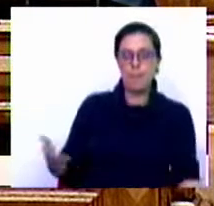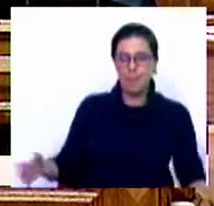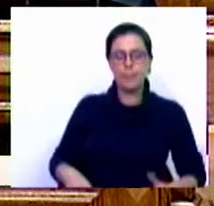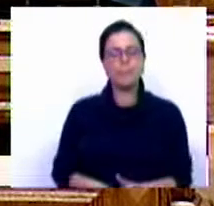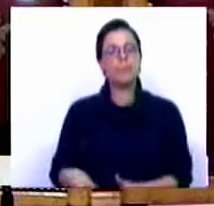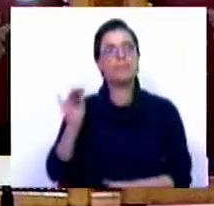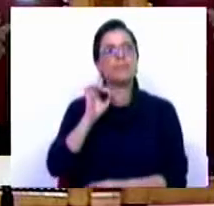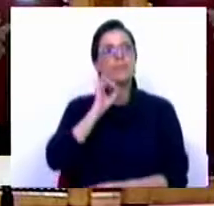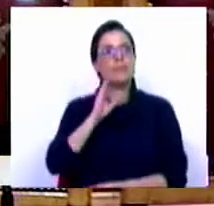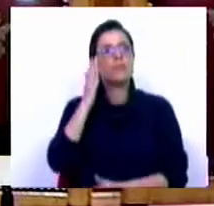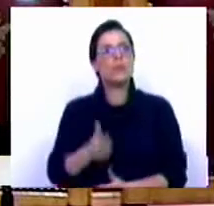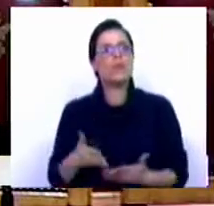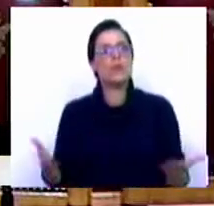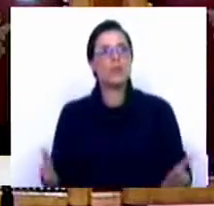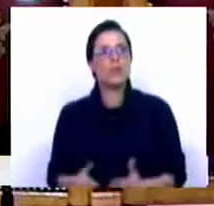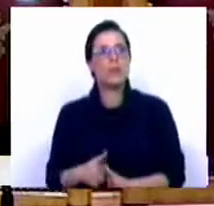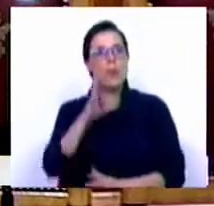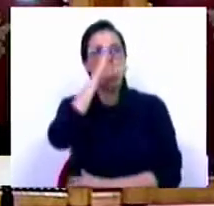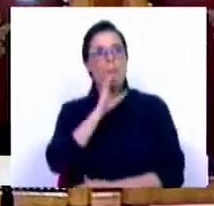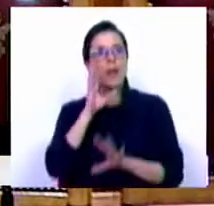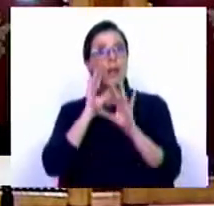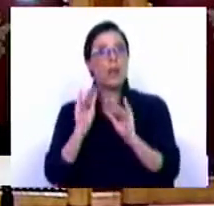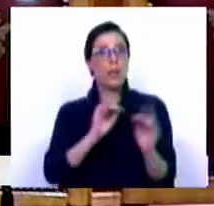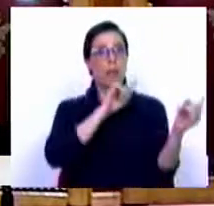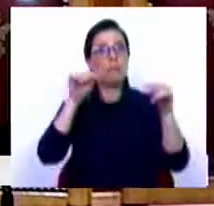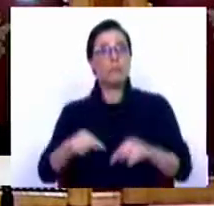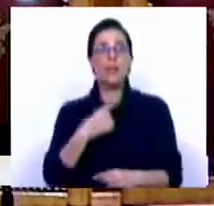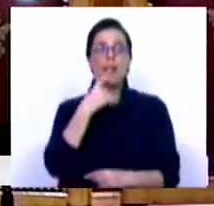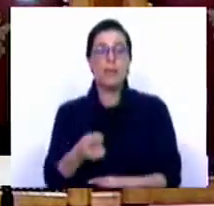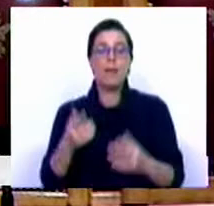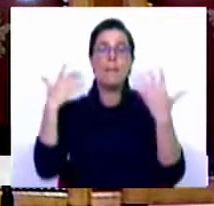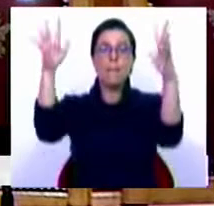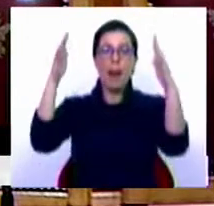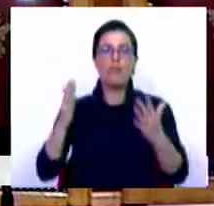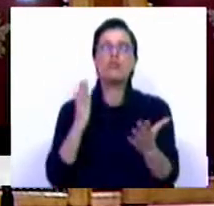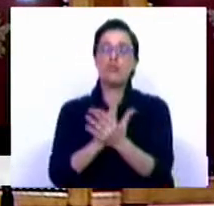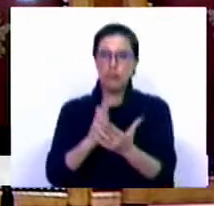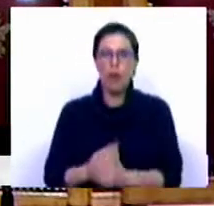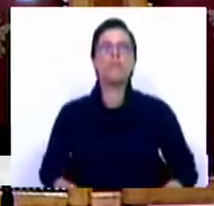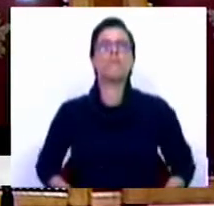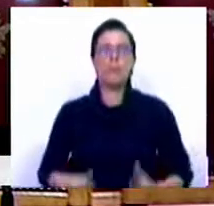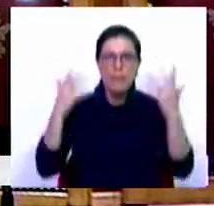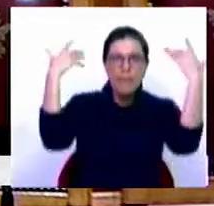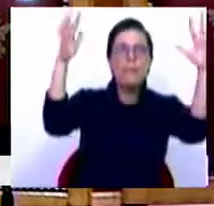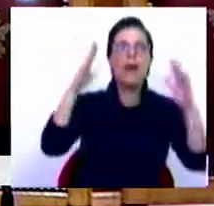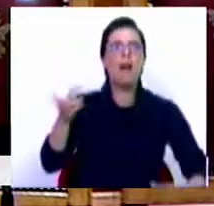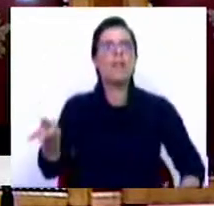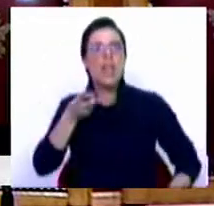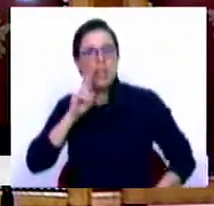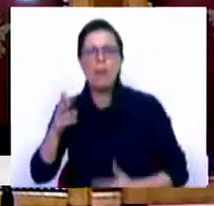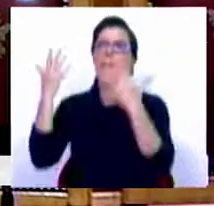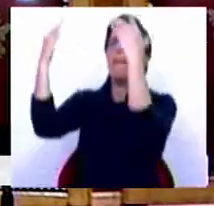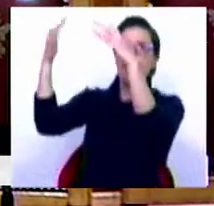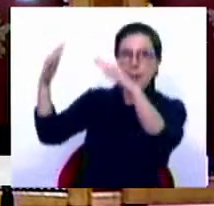é da mais elementar justiça o Ministro da Educação vir aqui dizer bravo às escolas, bravo aos seus diretores,